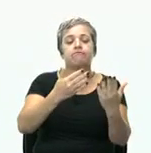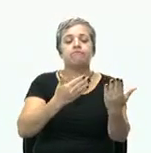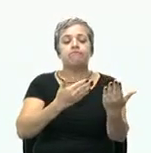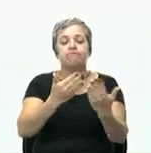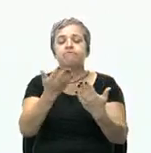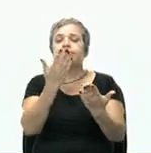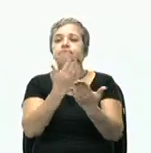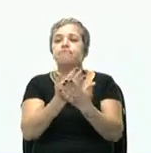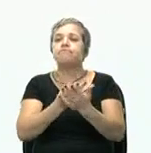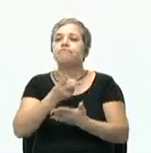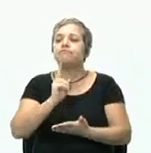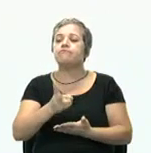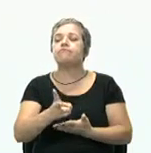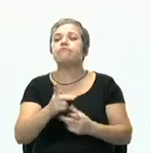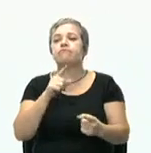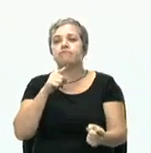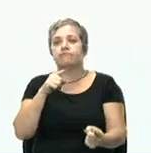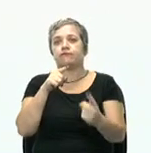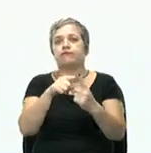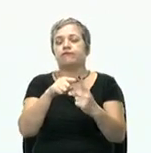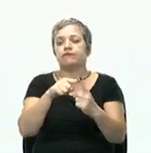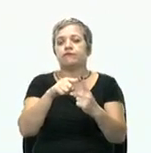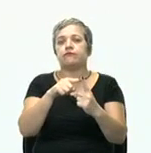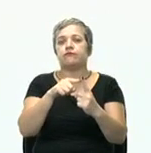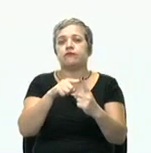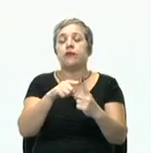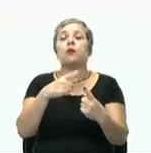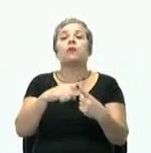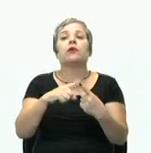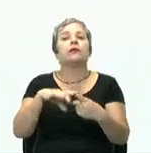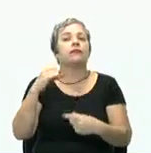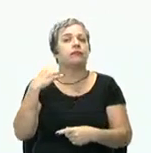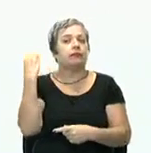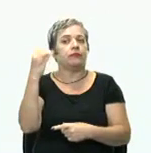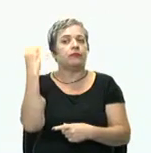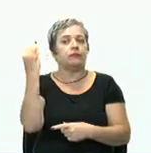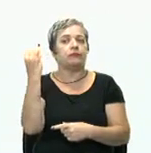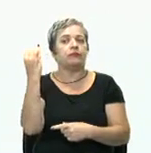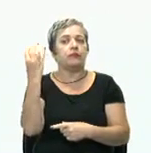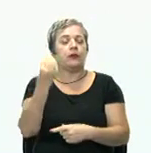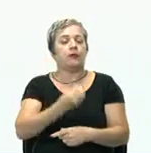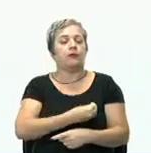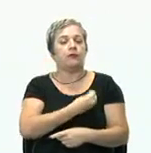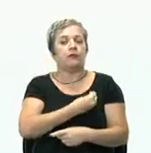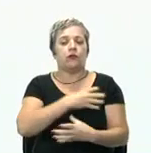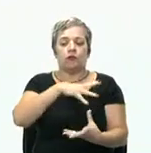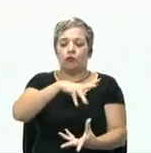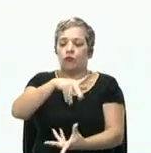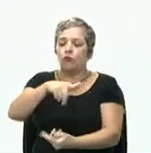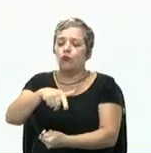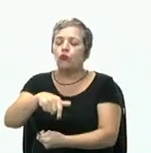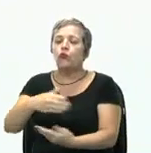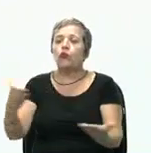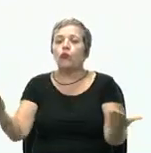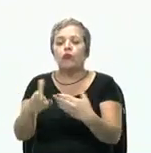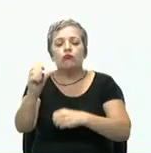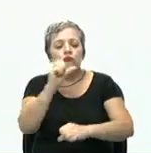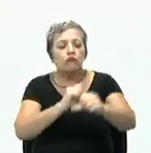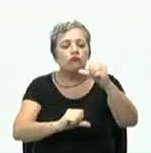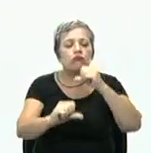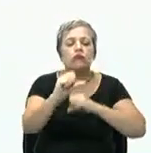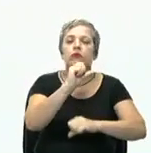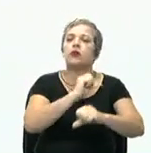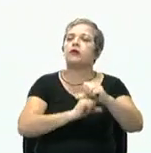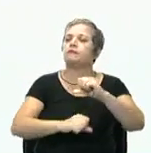constante dos objetivos gerais. E por que isso é importante? Porque vivemos num mundo de transformação, com muitas